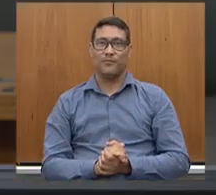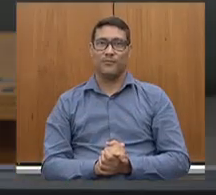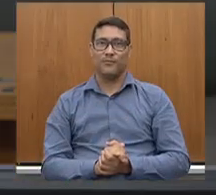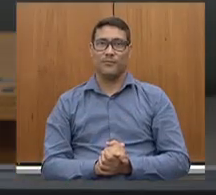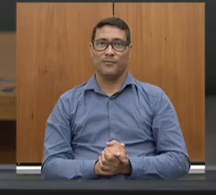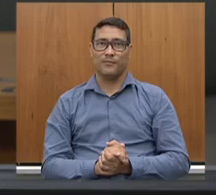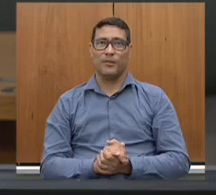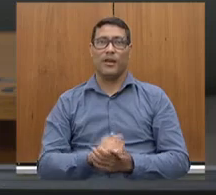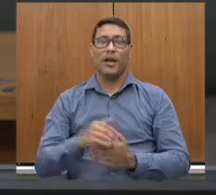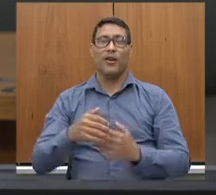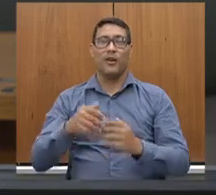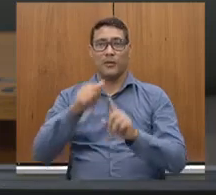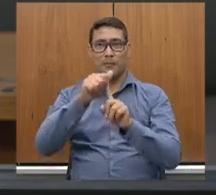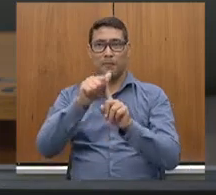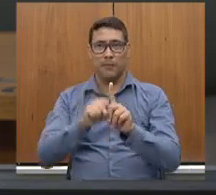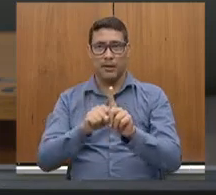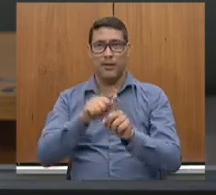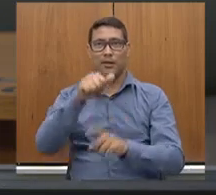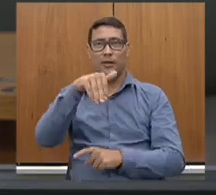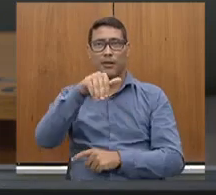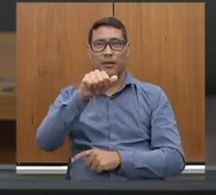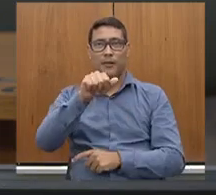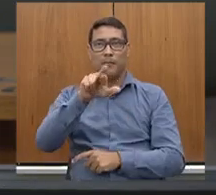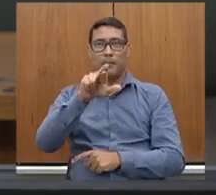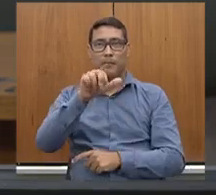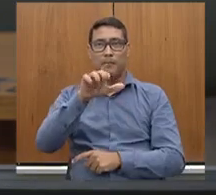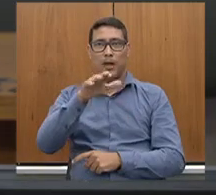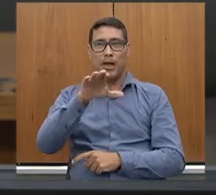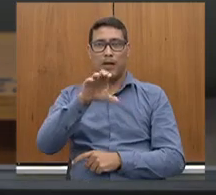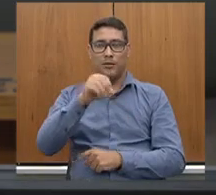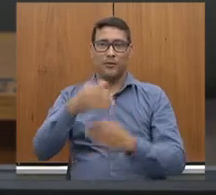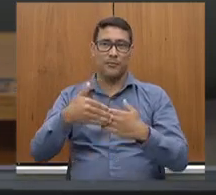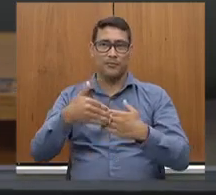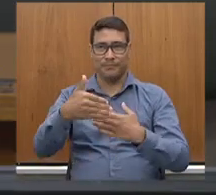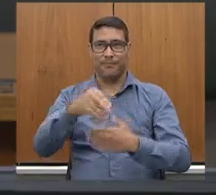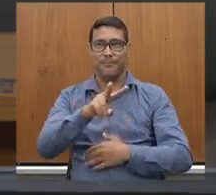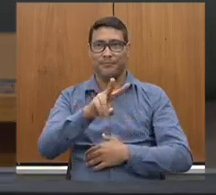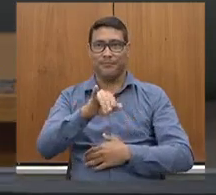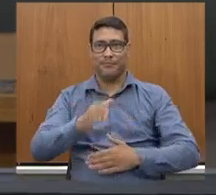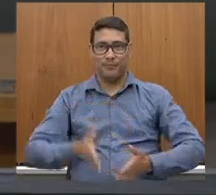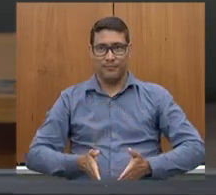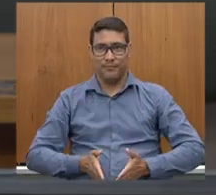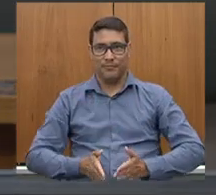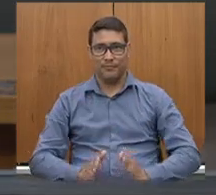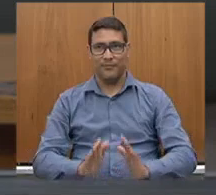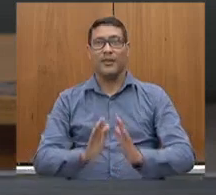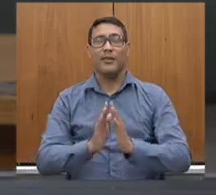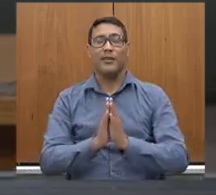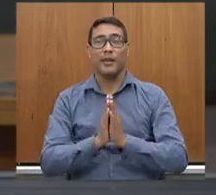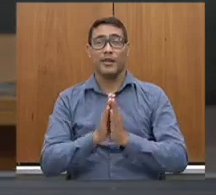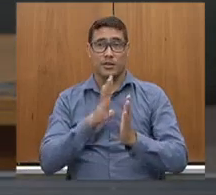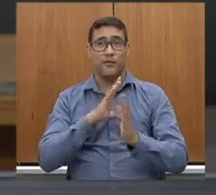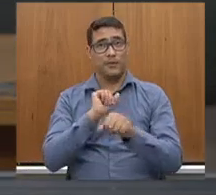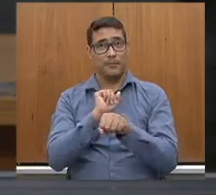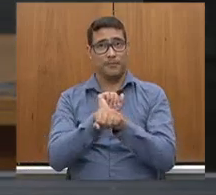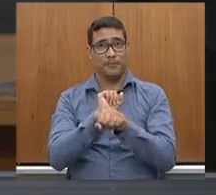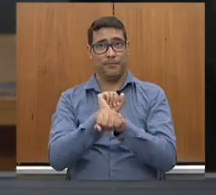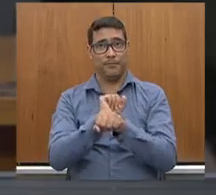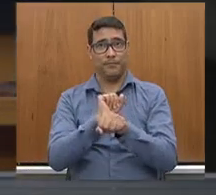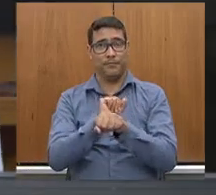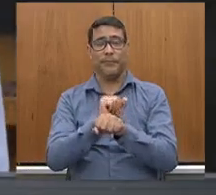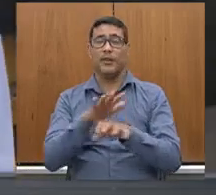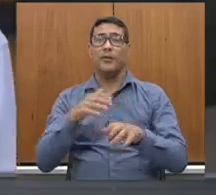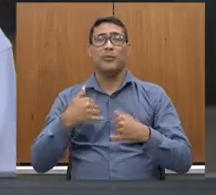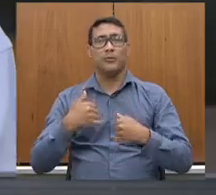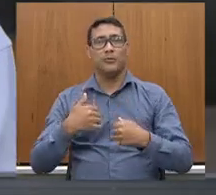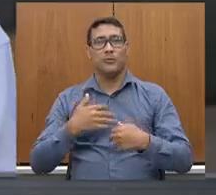virá em março, pisciano. Mas é isso. Muito obrigado a todos e a gente fica à disposição e muito honrado